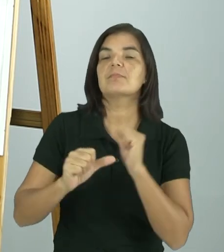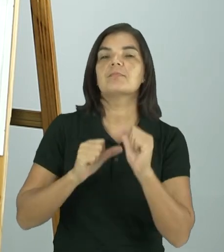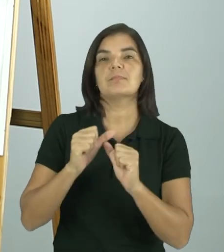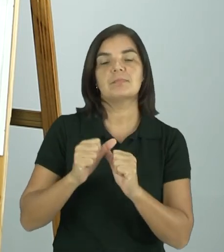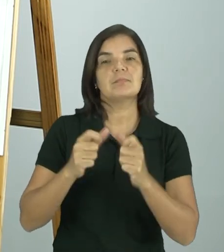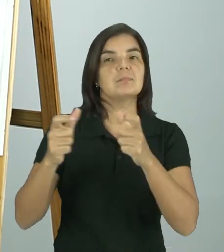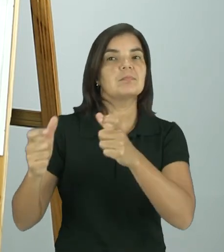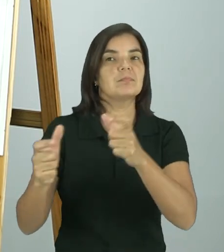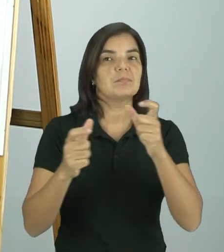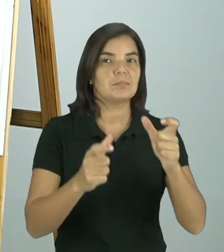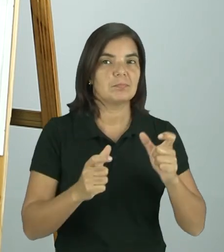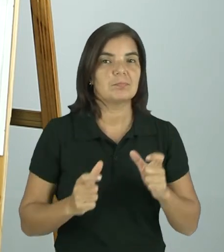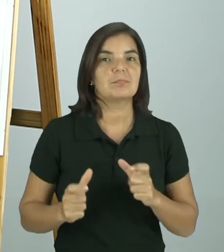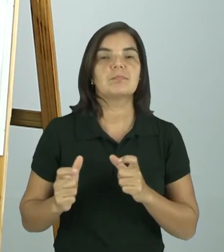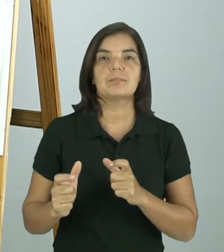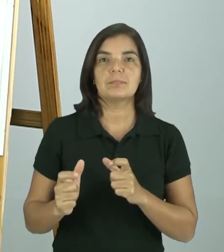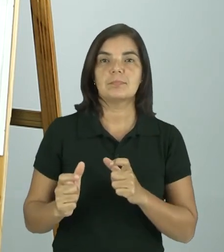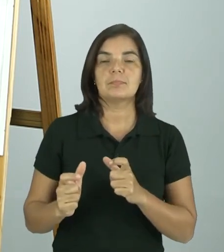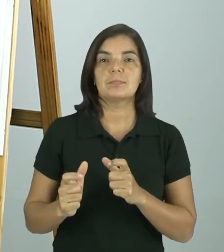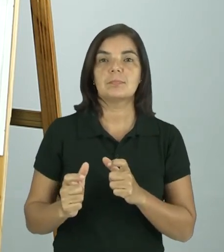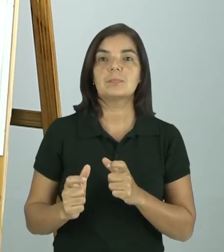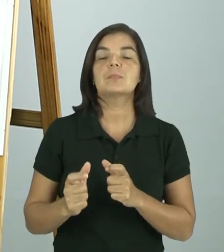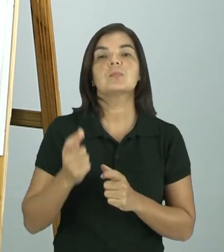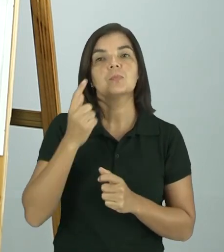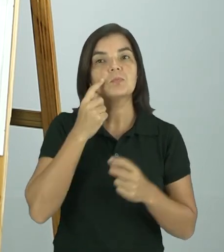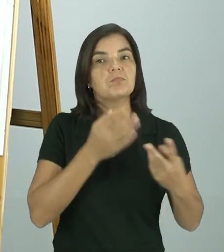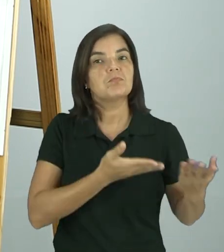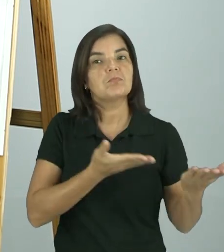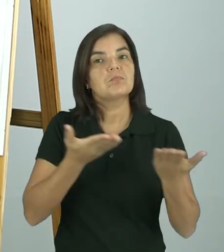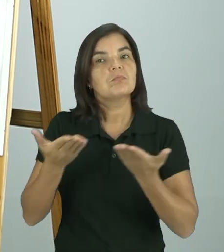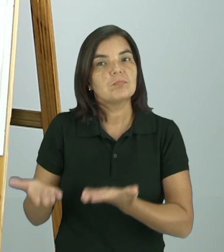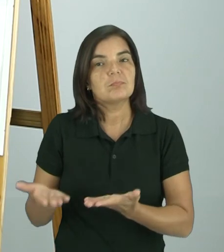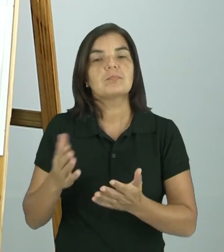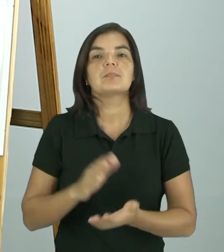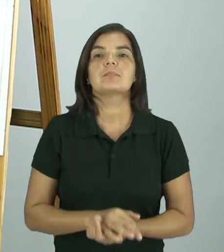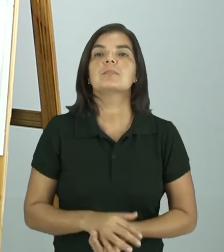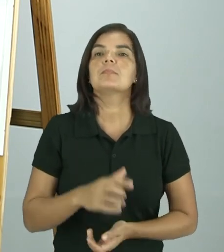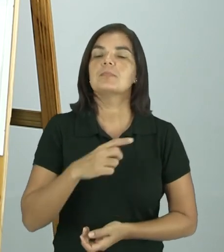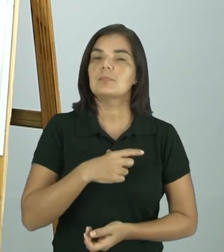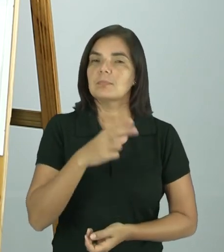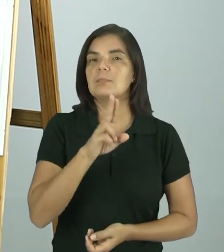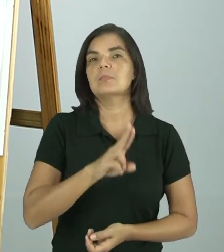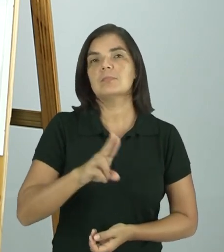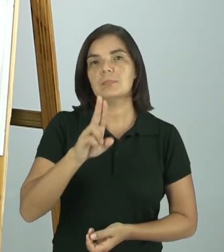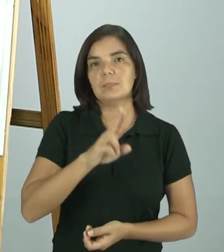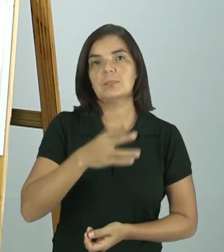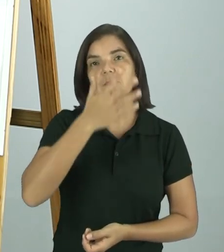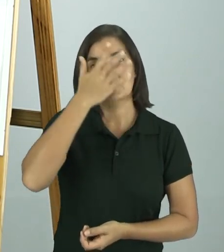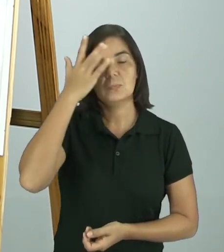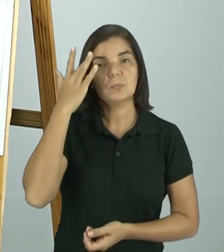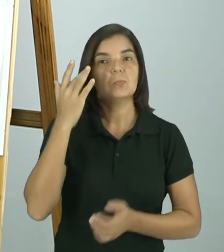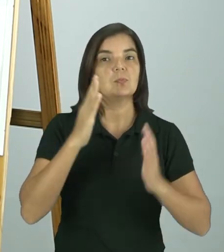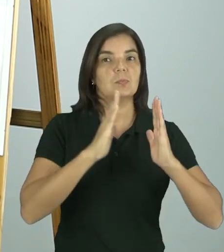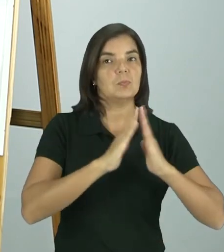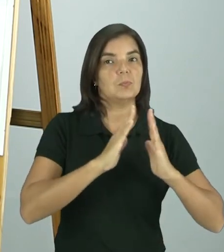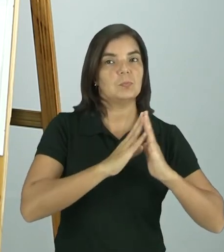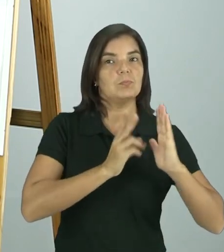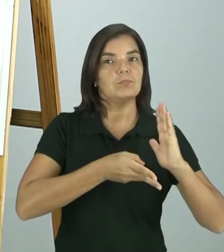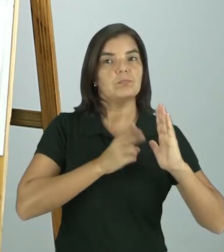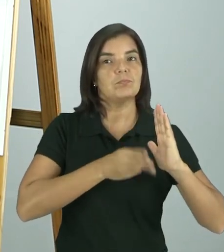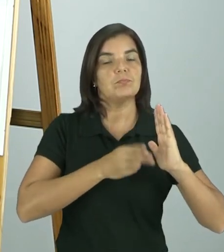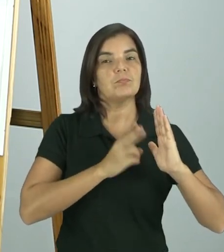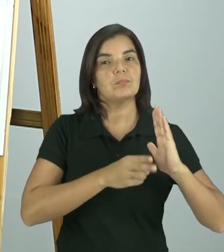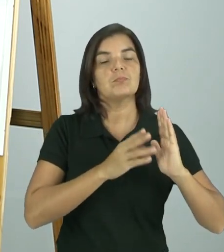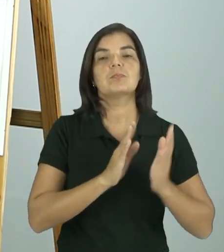neste lugar. Está sendo bastante visitado. Tem uma utilidade para as pessoas que moram neste local.